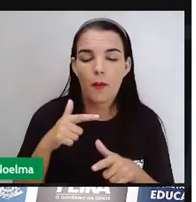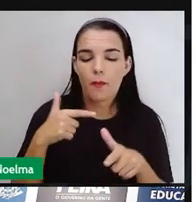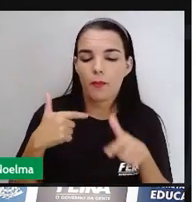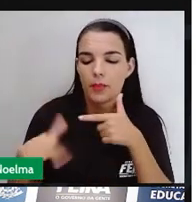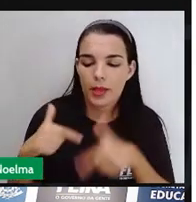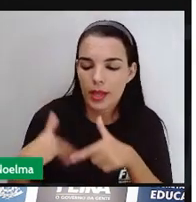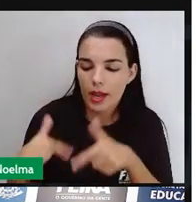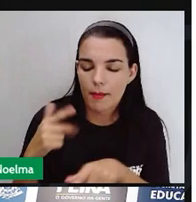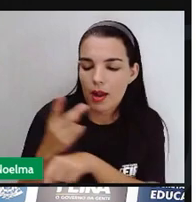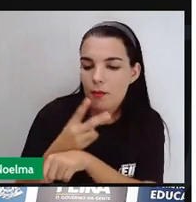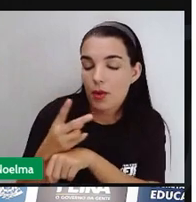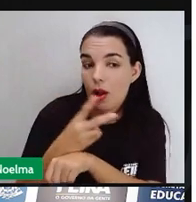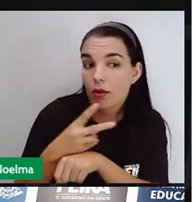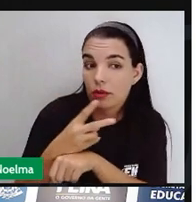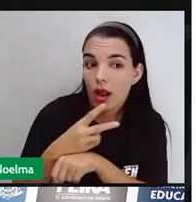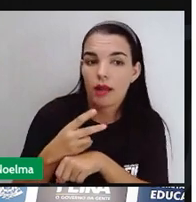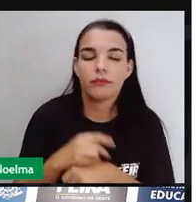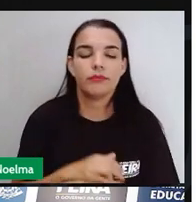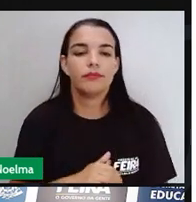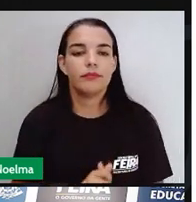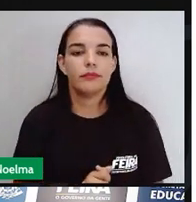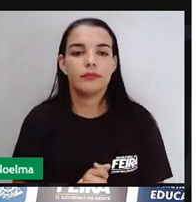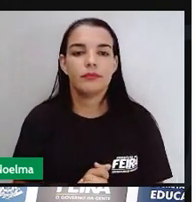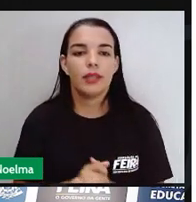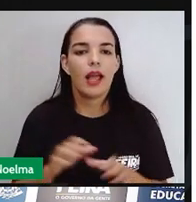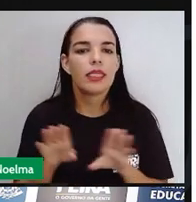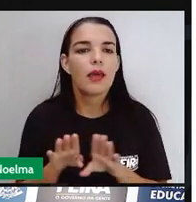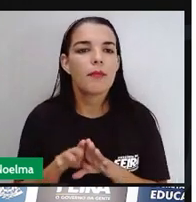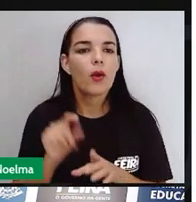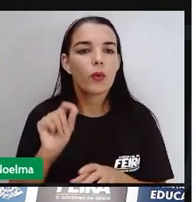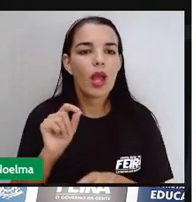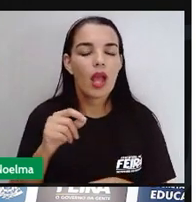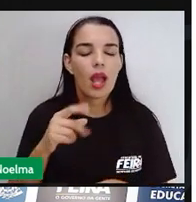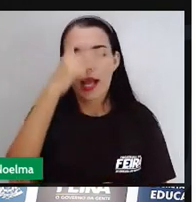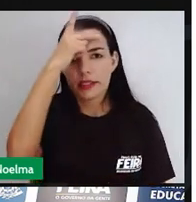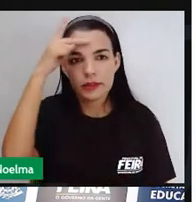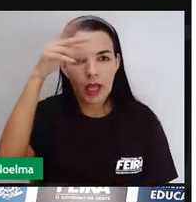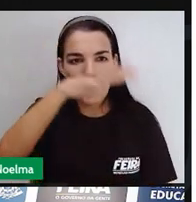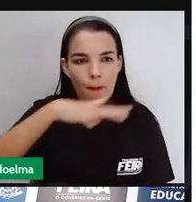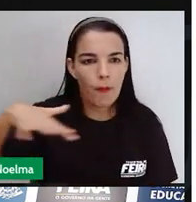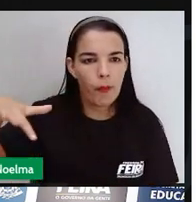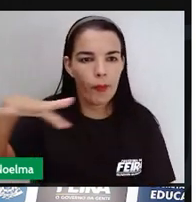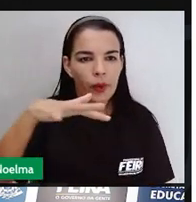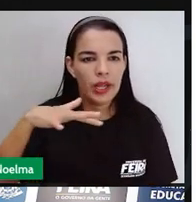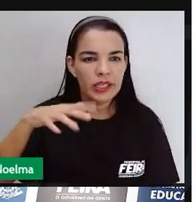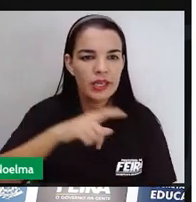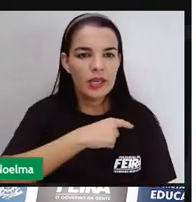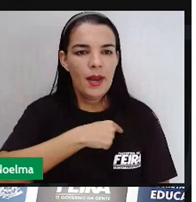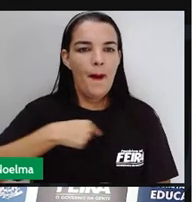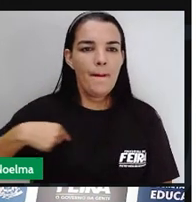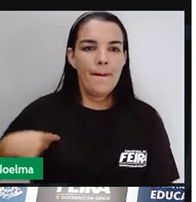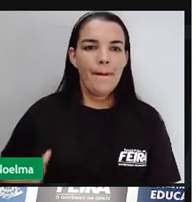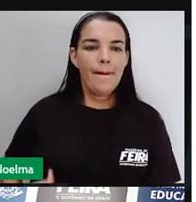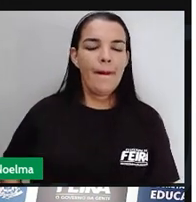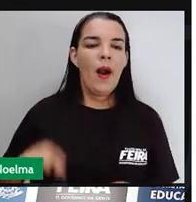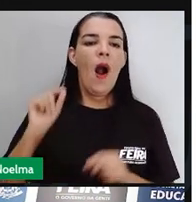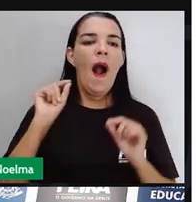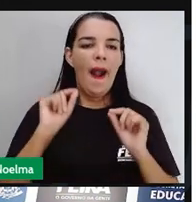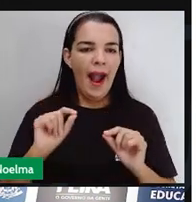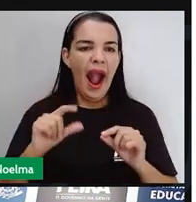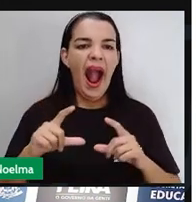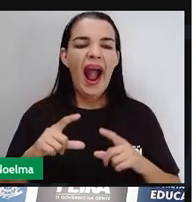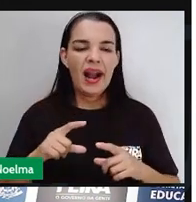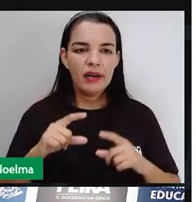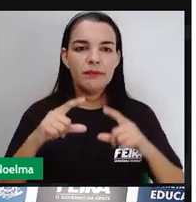De melhores condições de vida. E em relação aos povos asiáticos, podemos destacar também os japoneses,